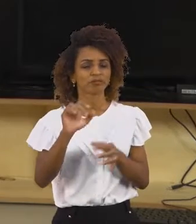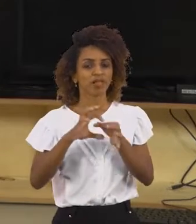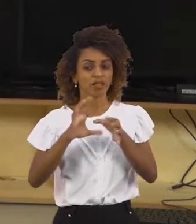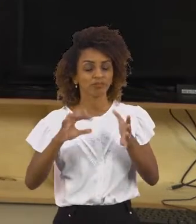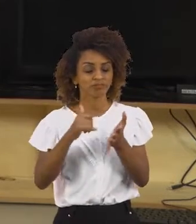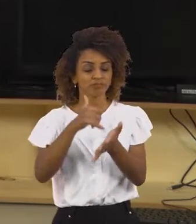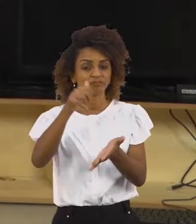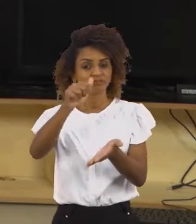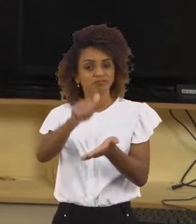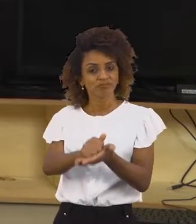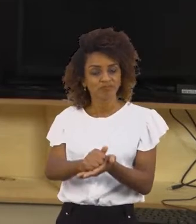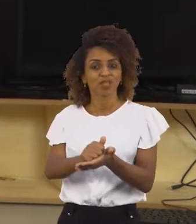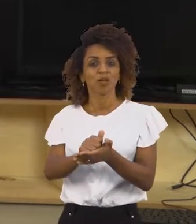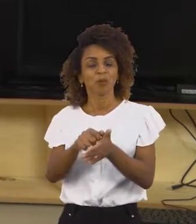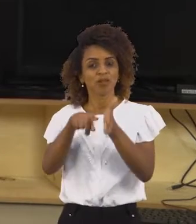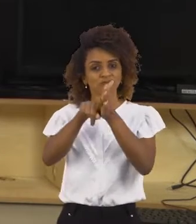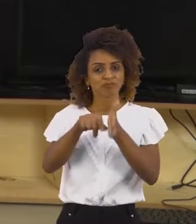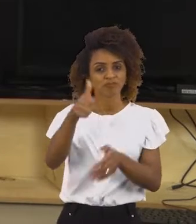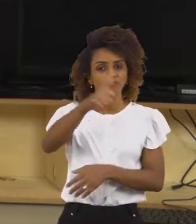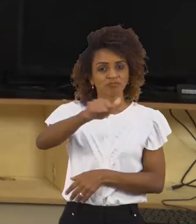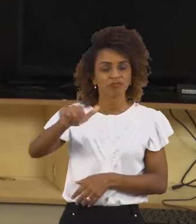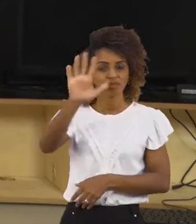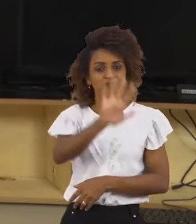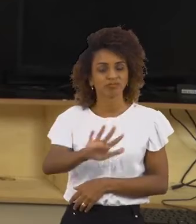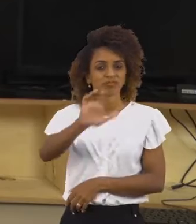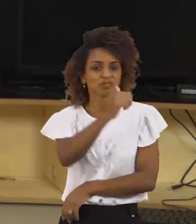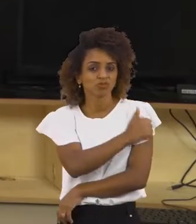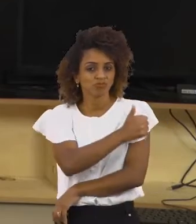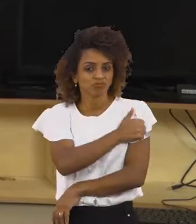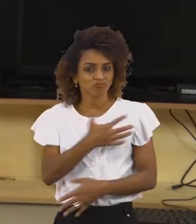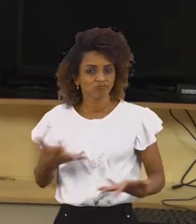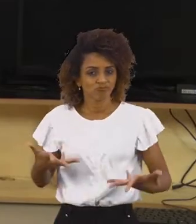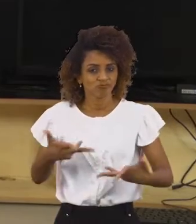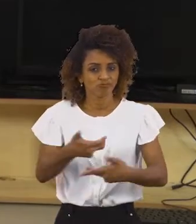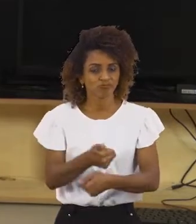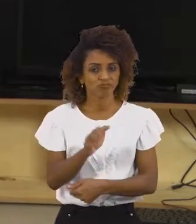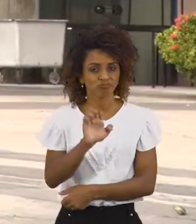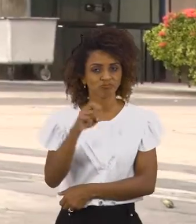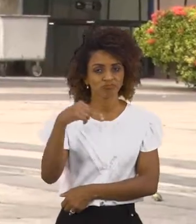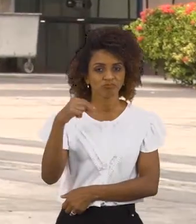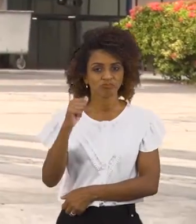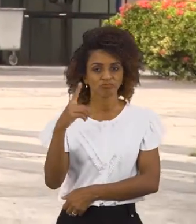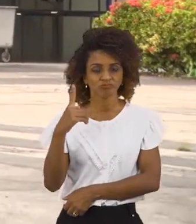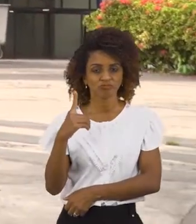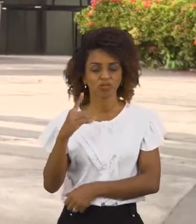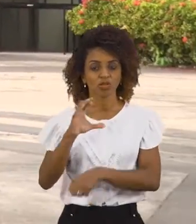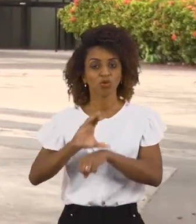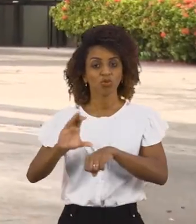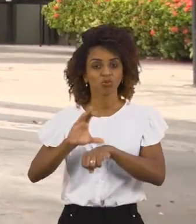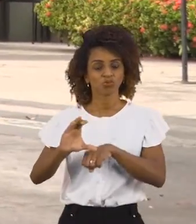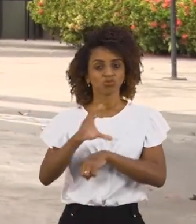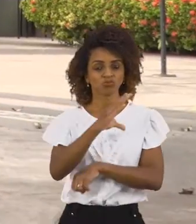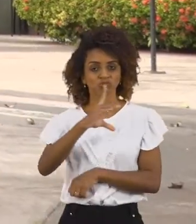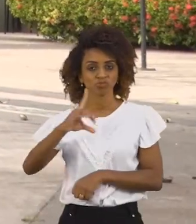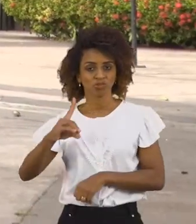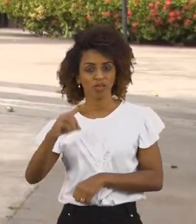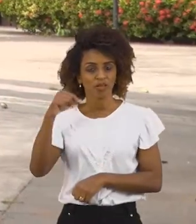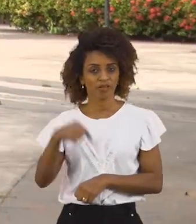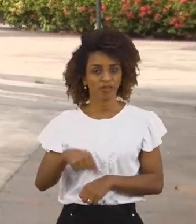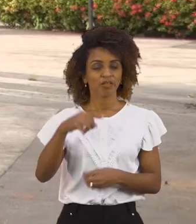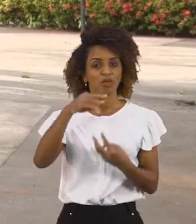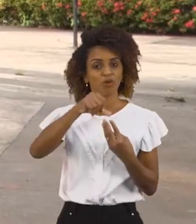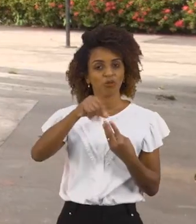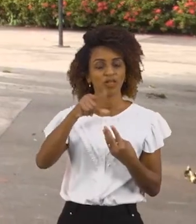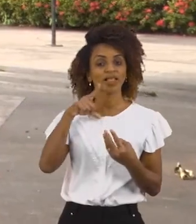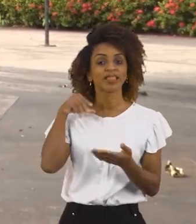abertas as inscrições para o Exame Nacional de Desempenho dos Estudantes, o ENAD. Os coordenadores de curso da UFES têm até o dia